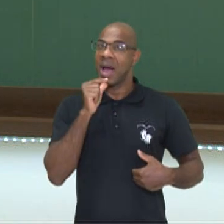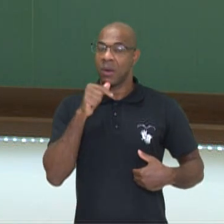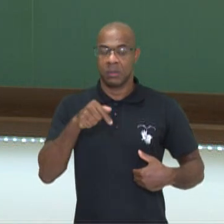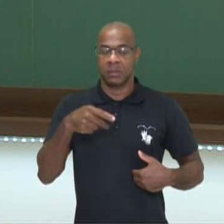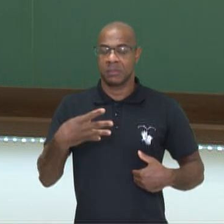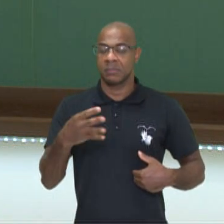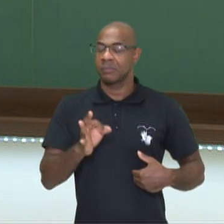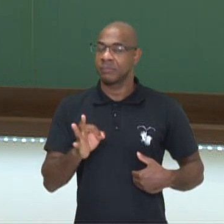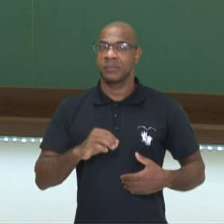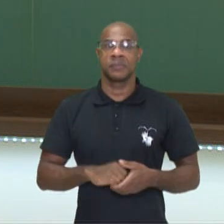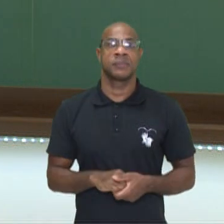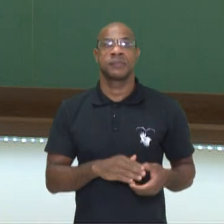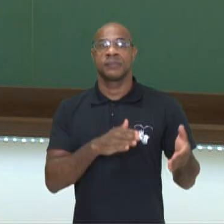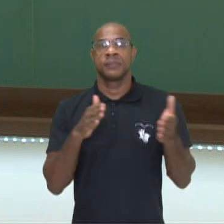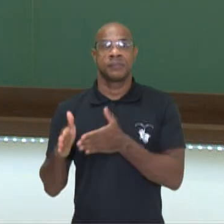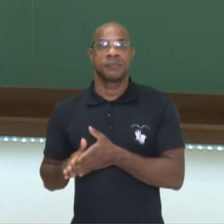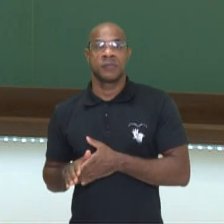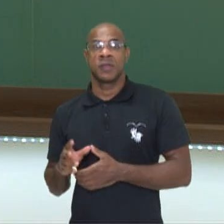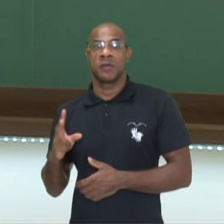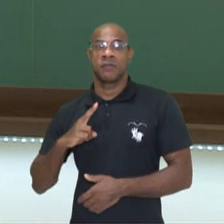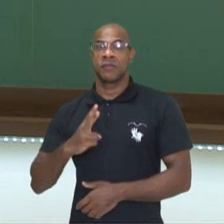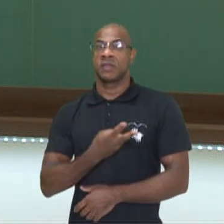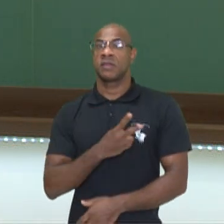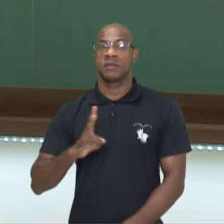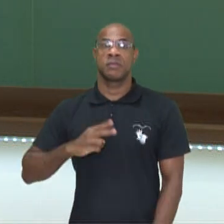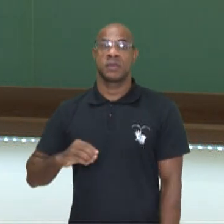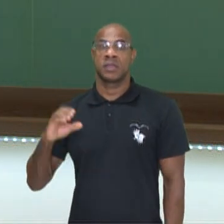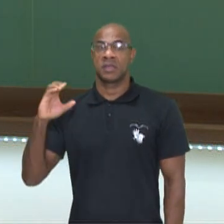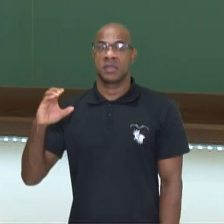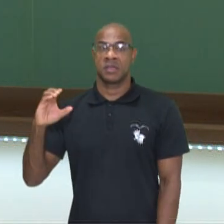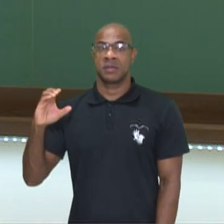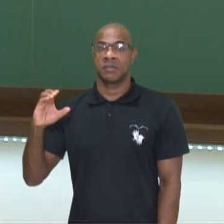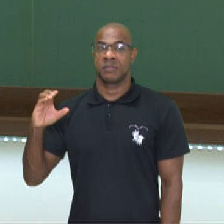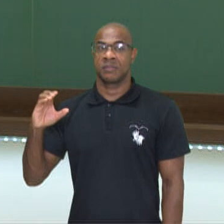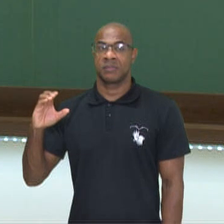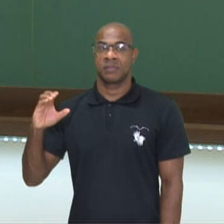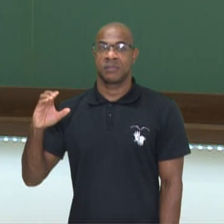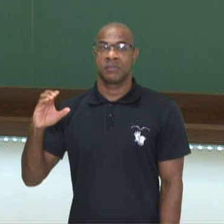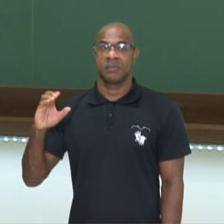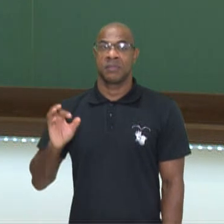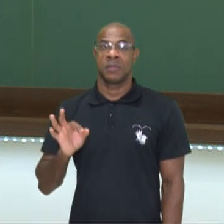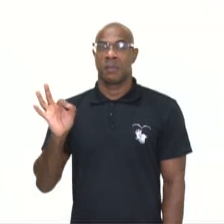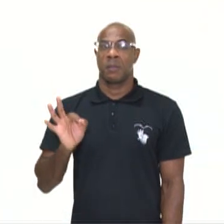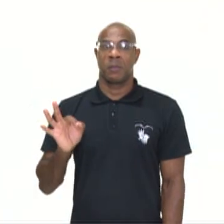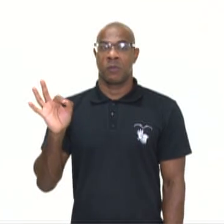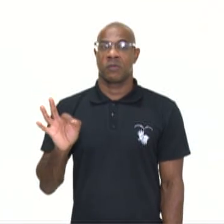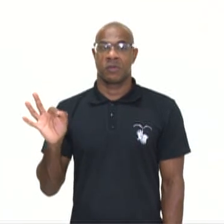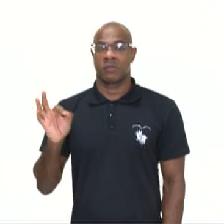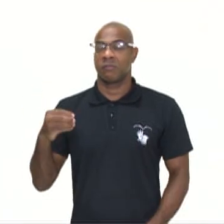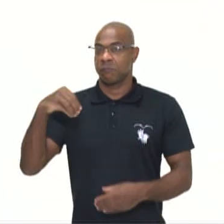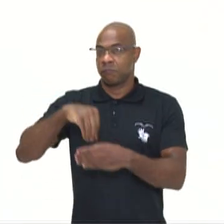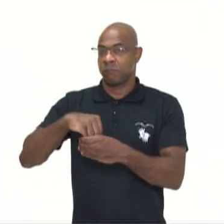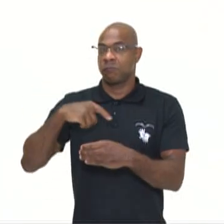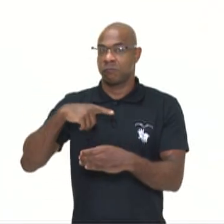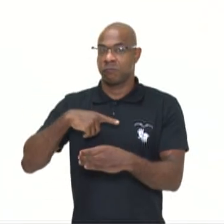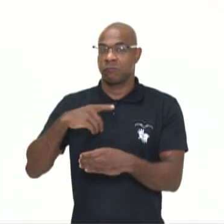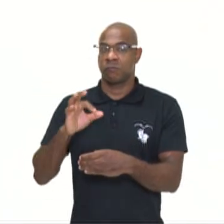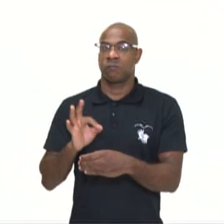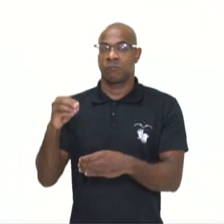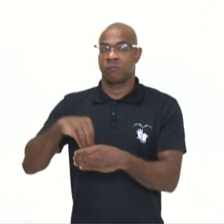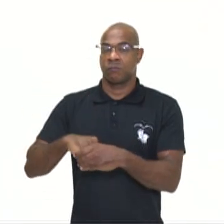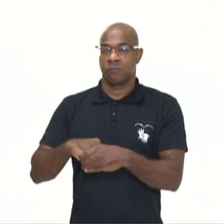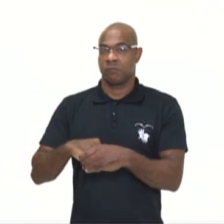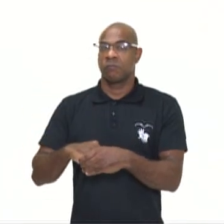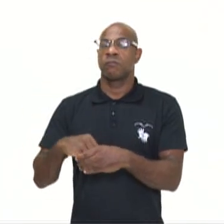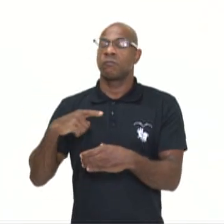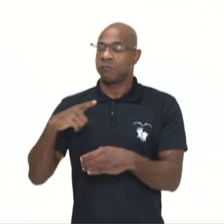Porcentagem de vitamina C. Então temos aqui algumas frutas e cada uma dessas frutas tem a porcentagem indicada de vitamina